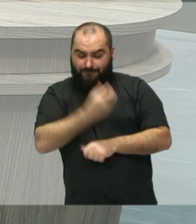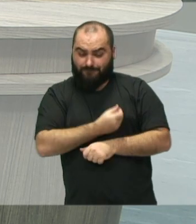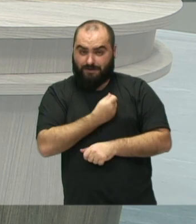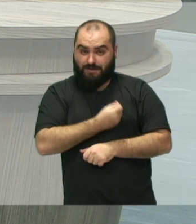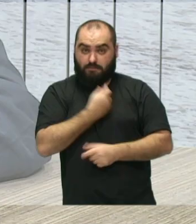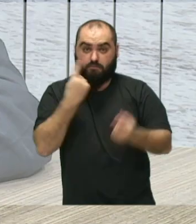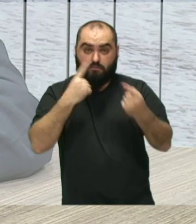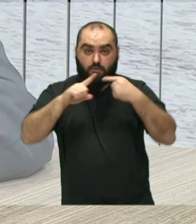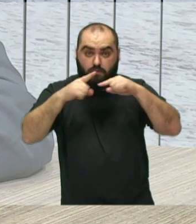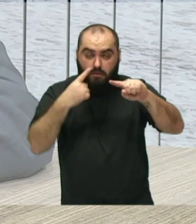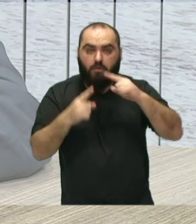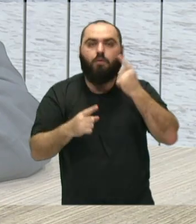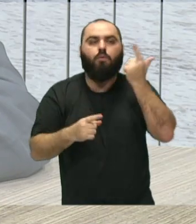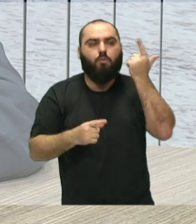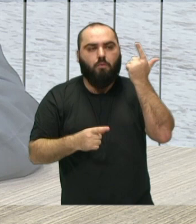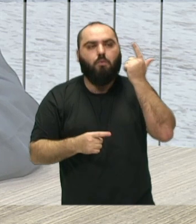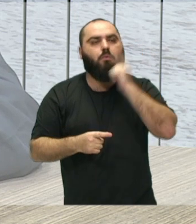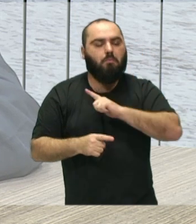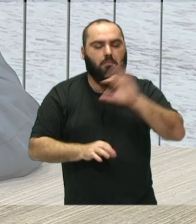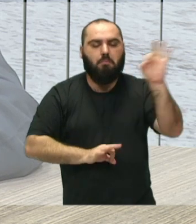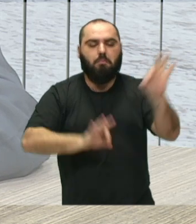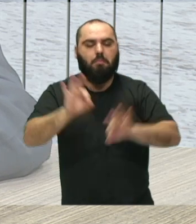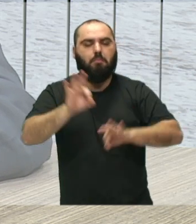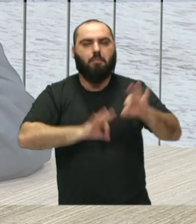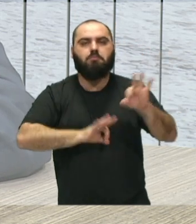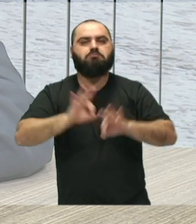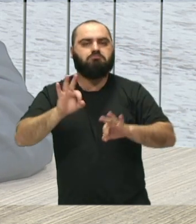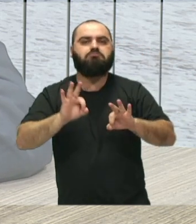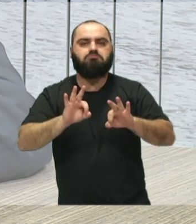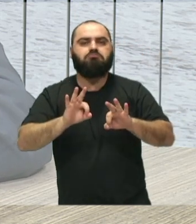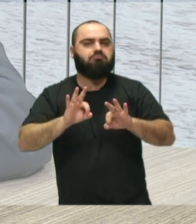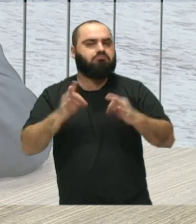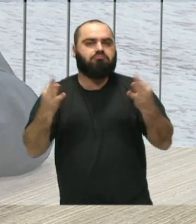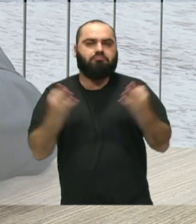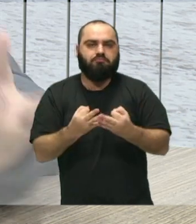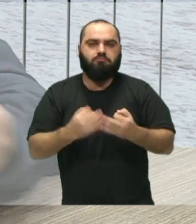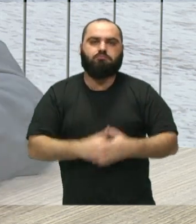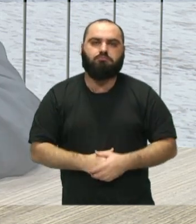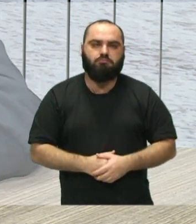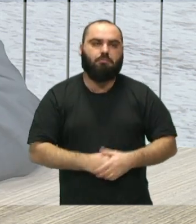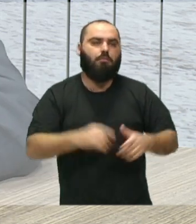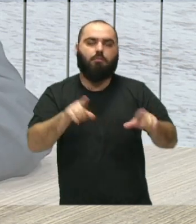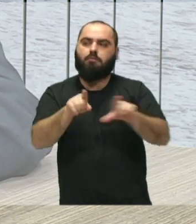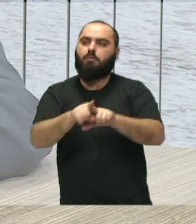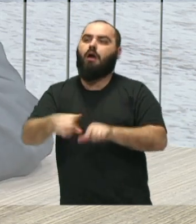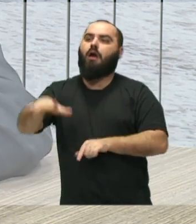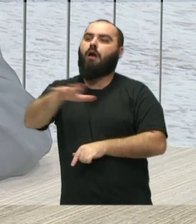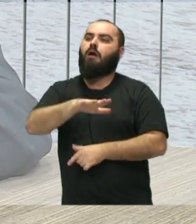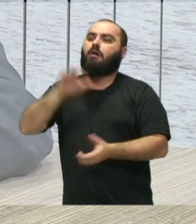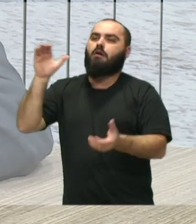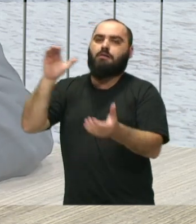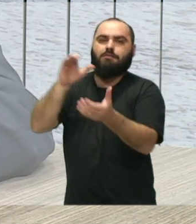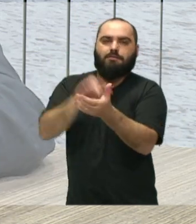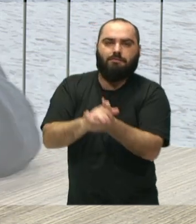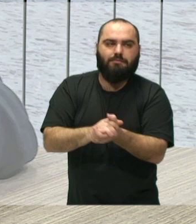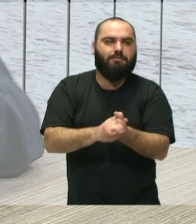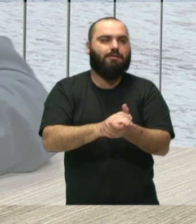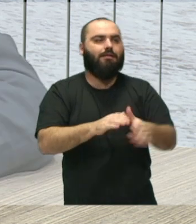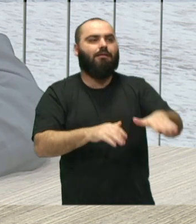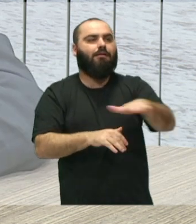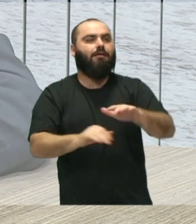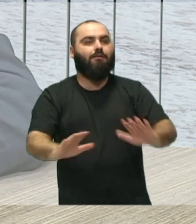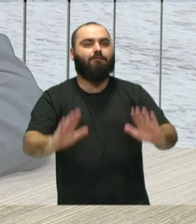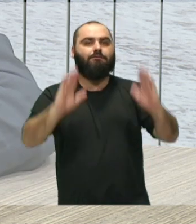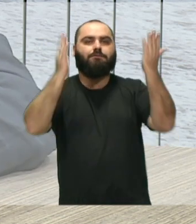egresso do nosso conservatório está super preparado para atuar, né, aí o mercado de casamentos, o mercado de eventos, né, que sempre exige a